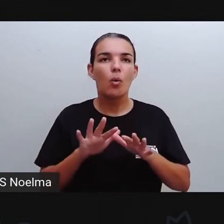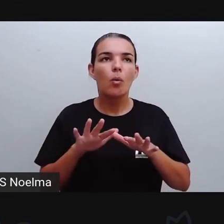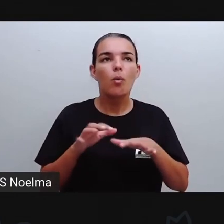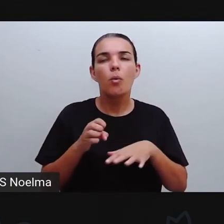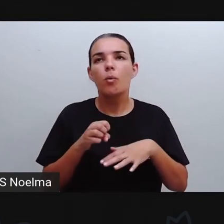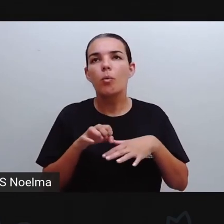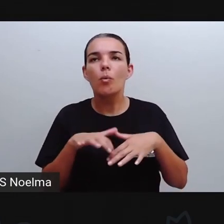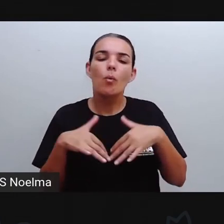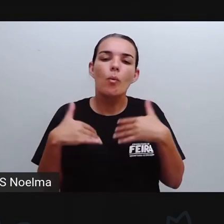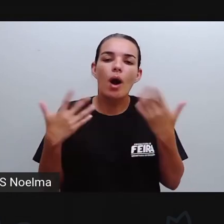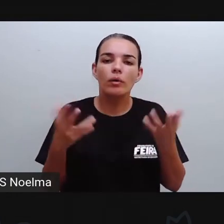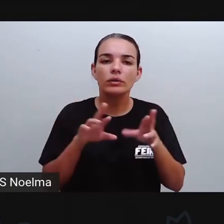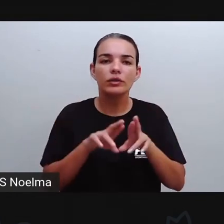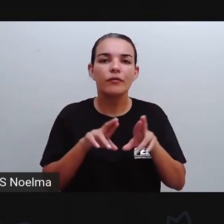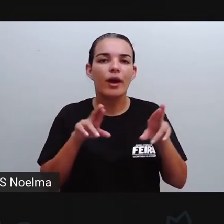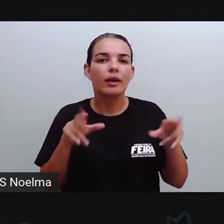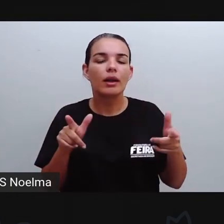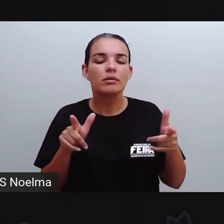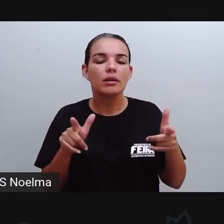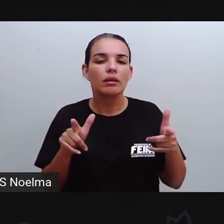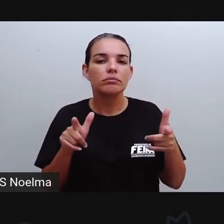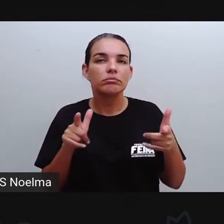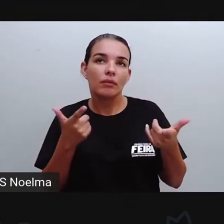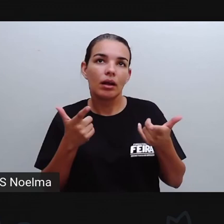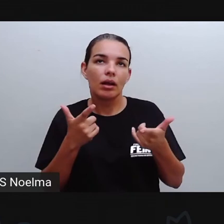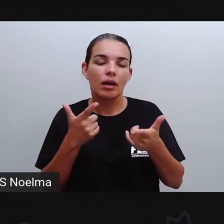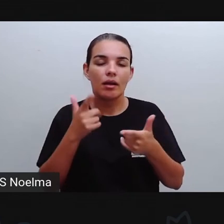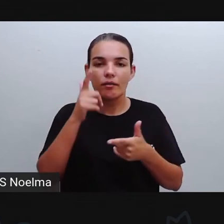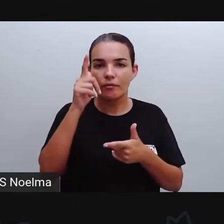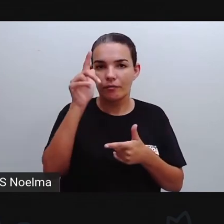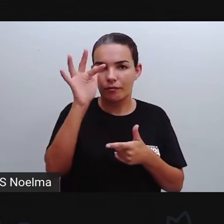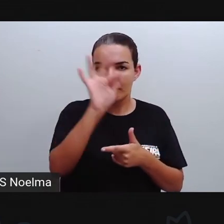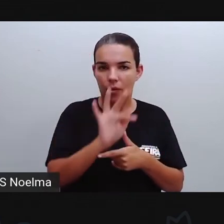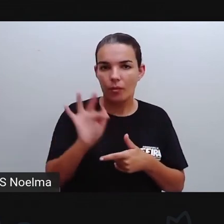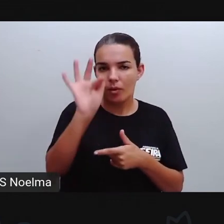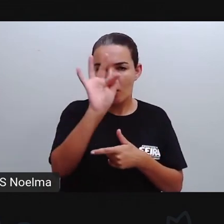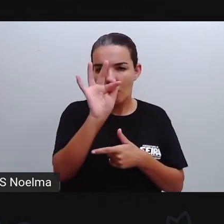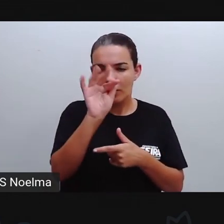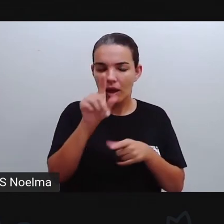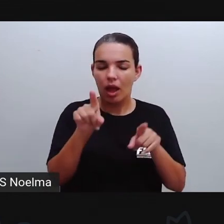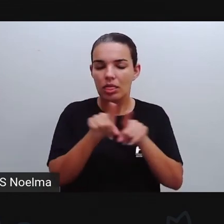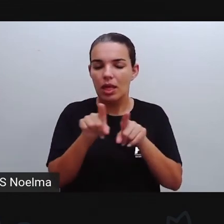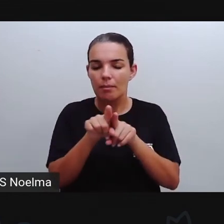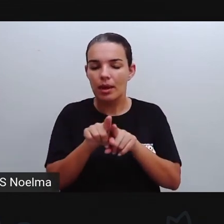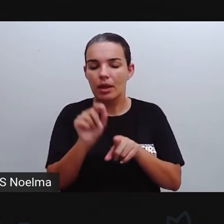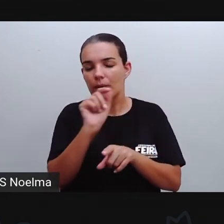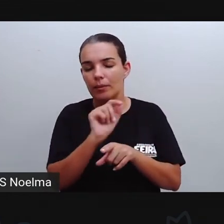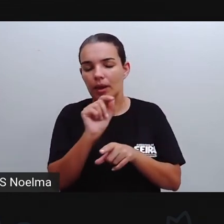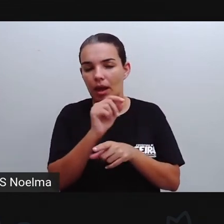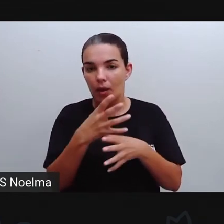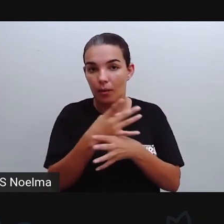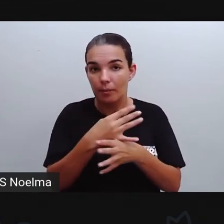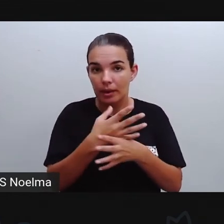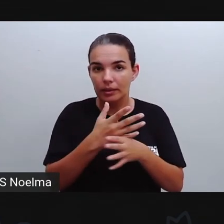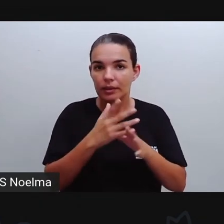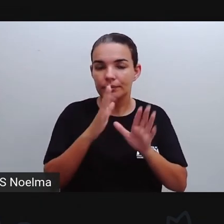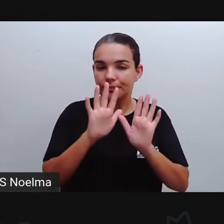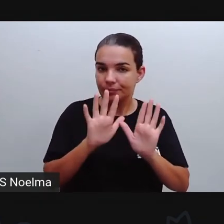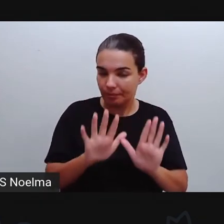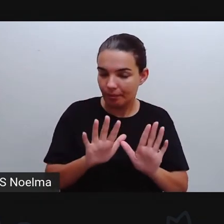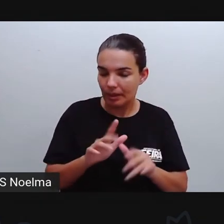então, entre lendas folclóricas e lendas urbanas? Como a gente viu, a palavra folclore, ele já significa o quê?